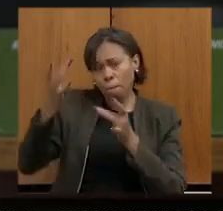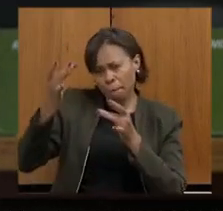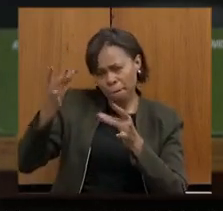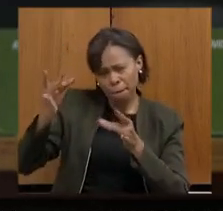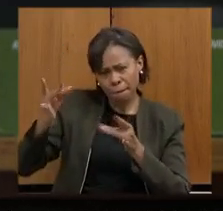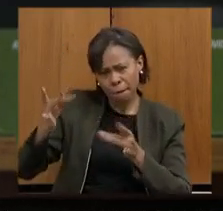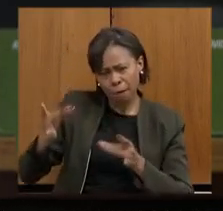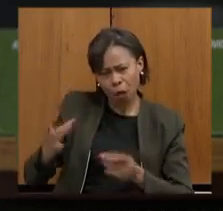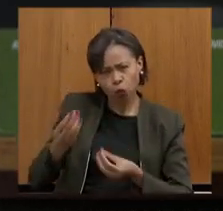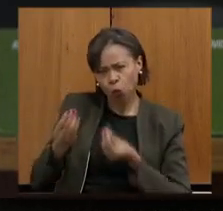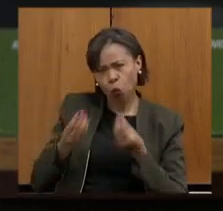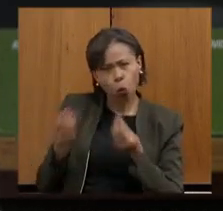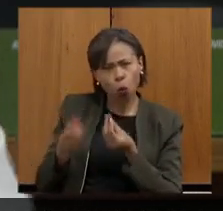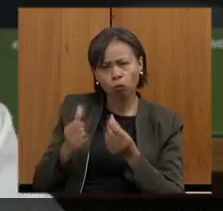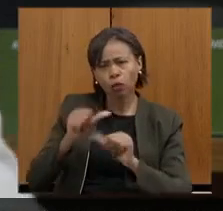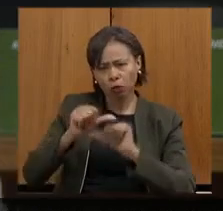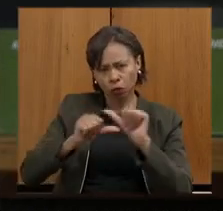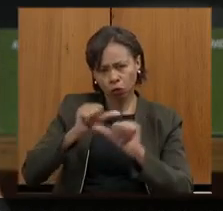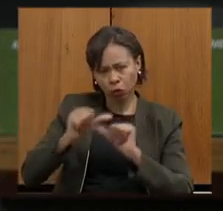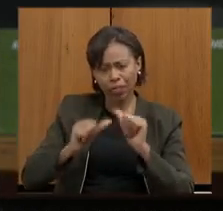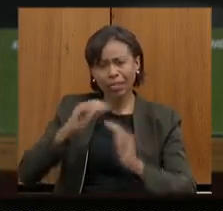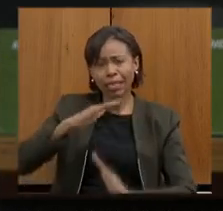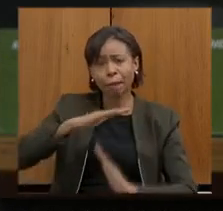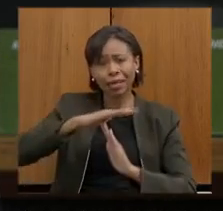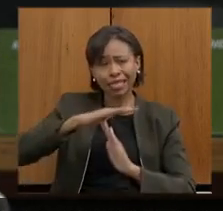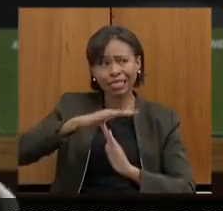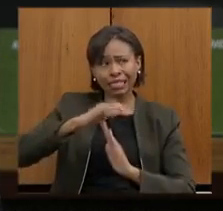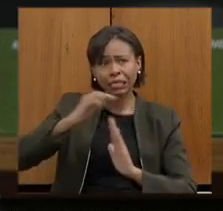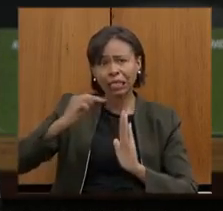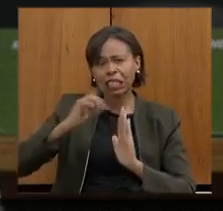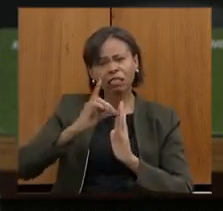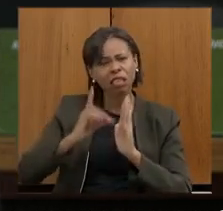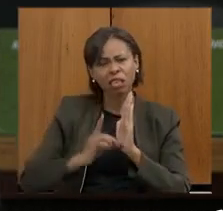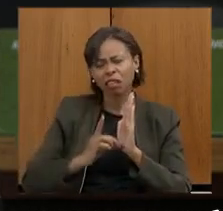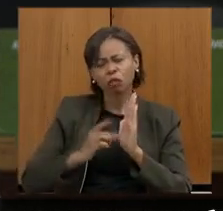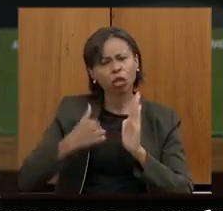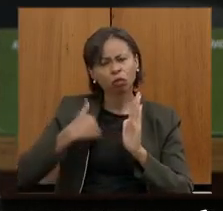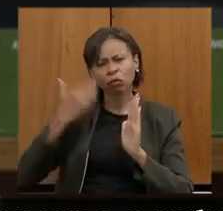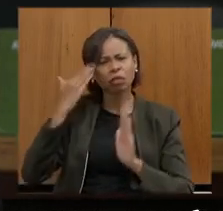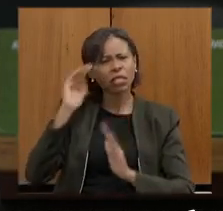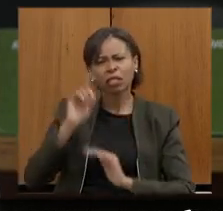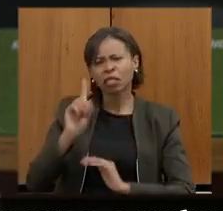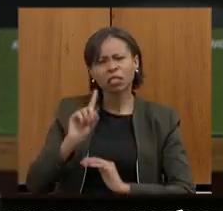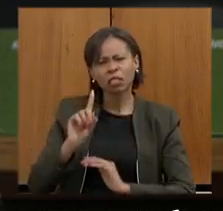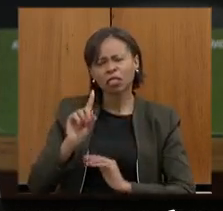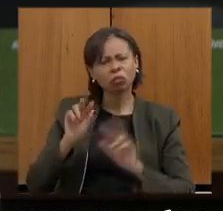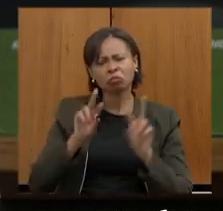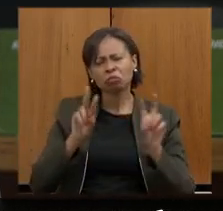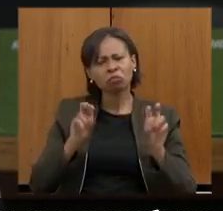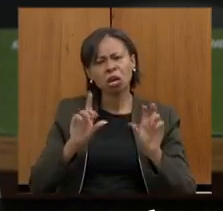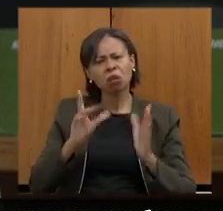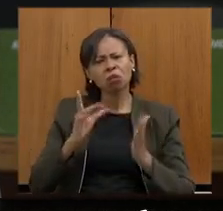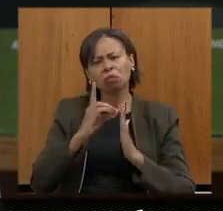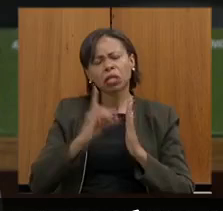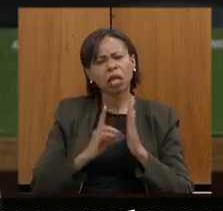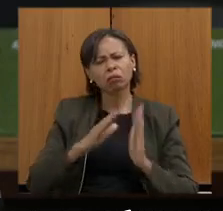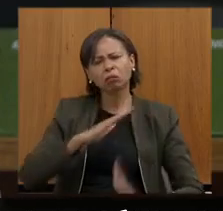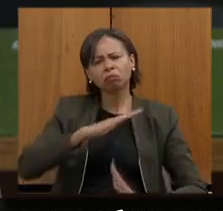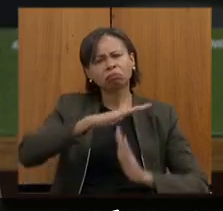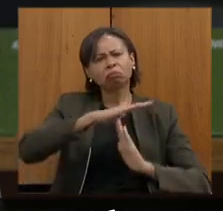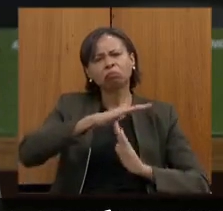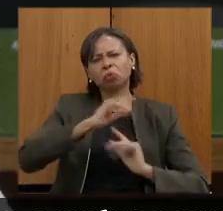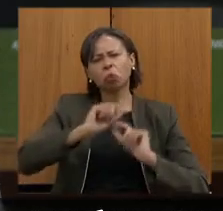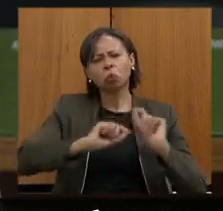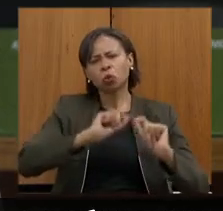essa alteração, as limitações desse decreto, porque eu não entendi muito bem esse ponto específico das limitações do decreto, para que eu